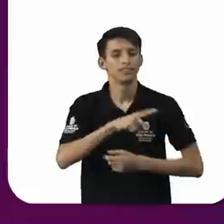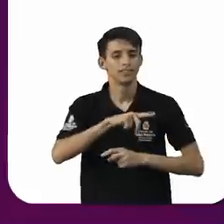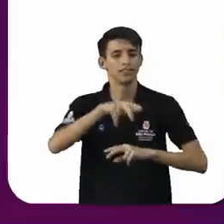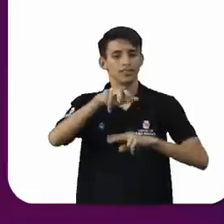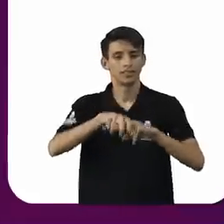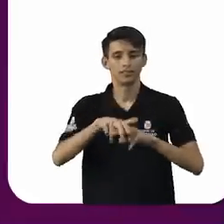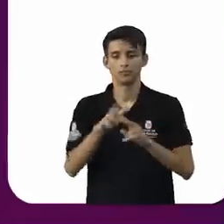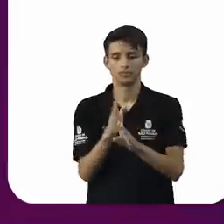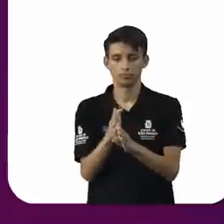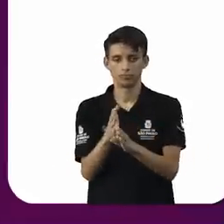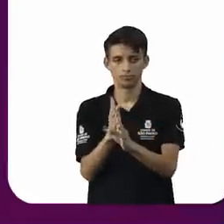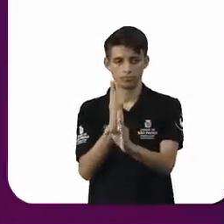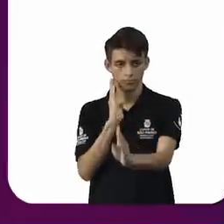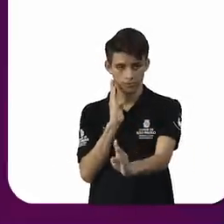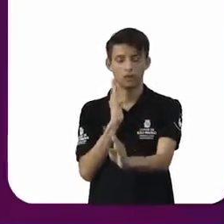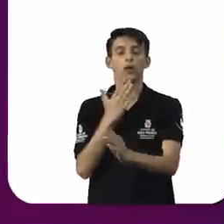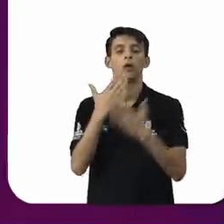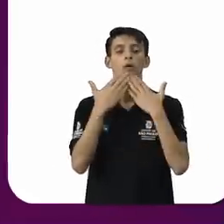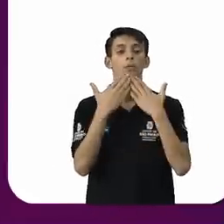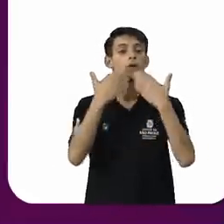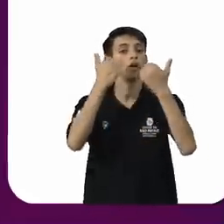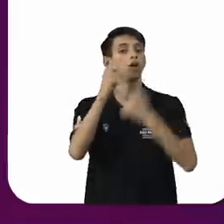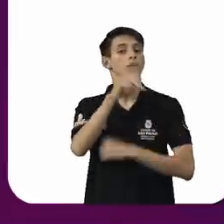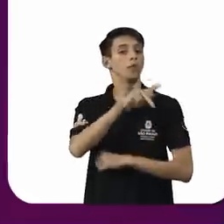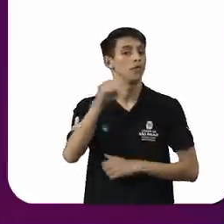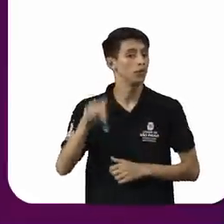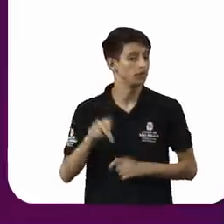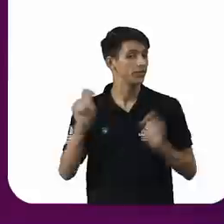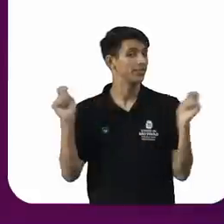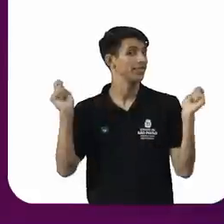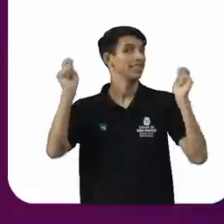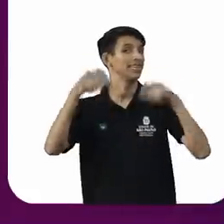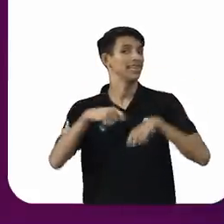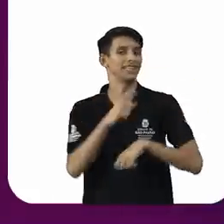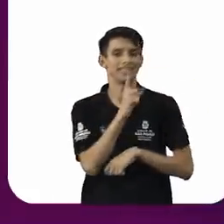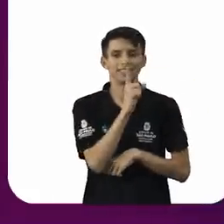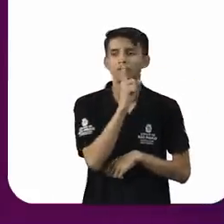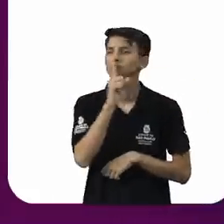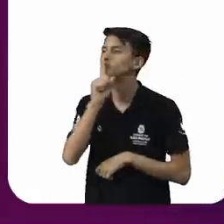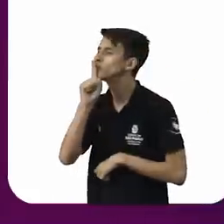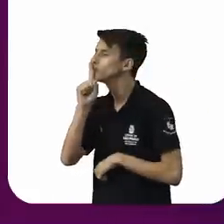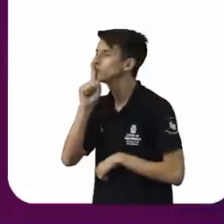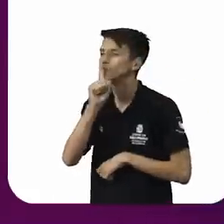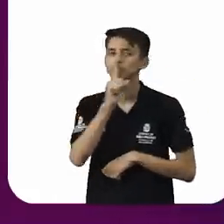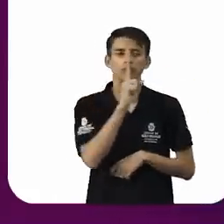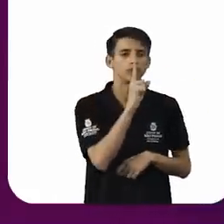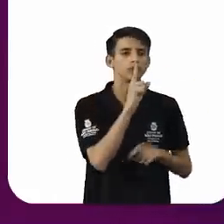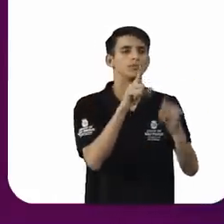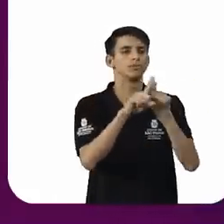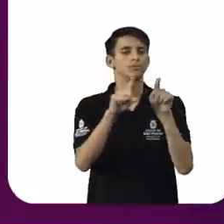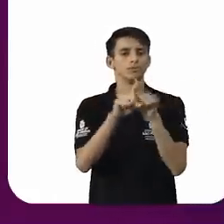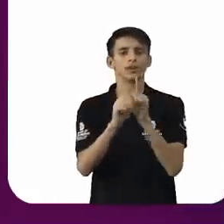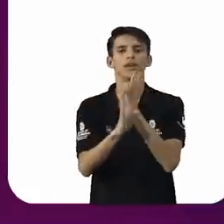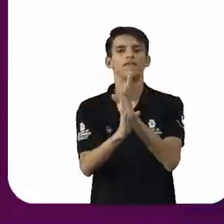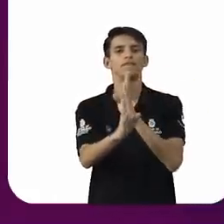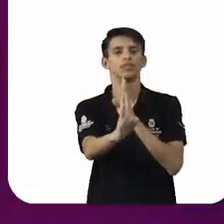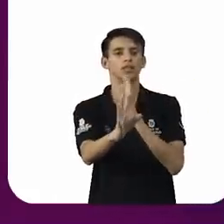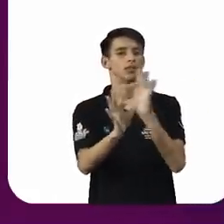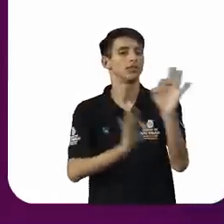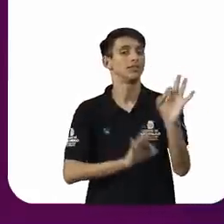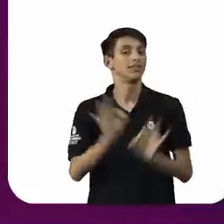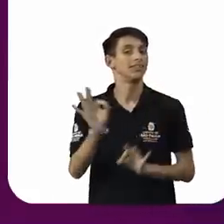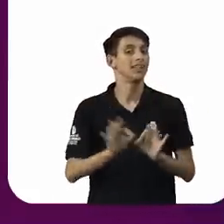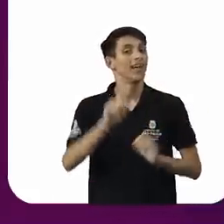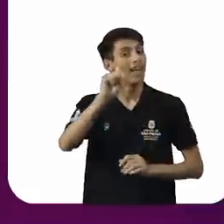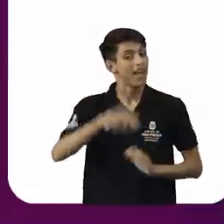alinhadas. O melhor professor é o professor capaz de conseguir silêncio, de manter a fila em ordem.